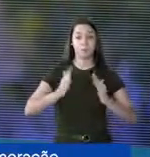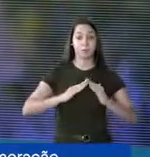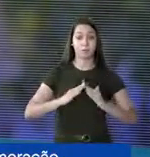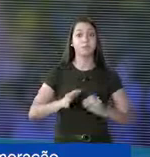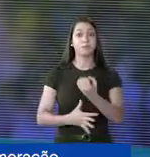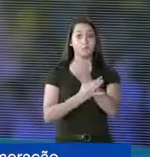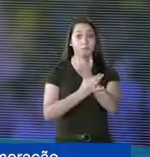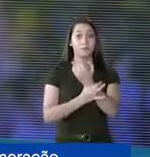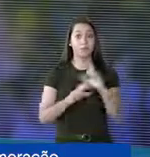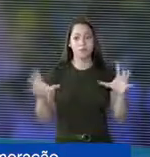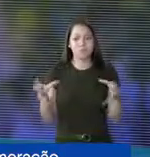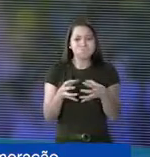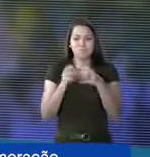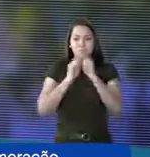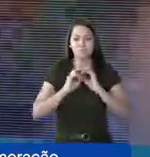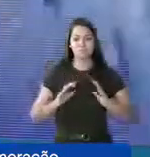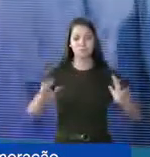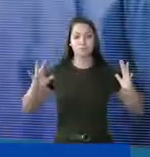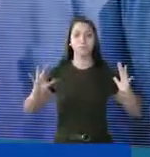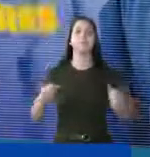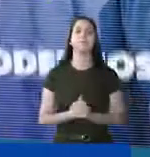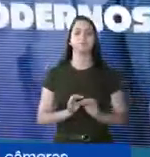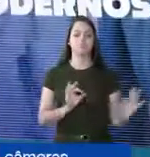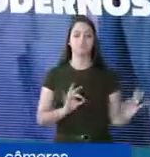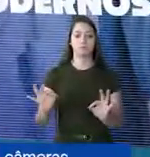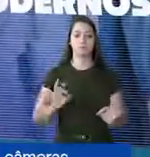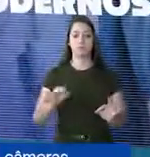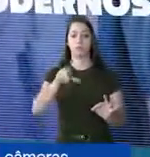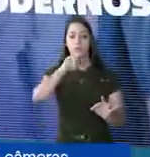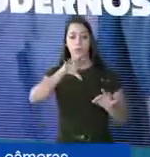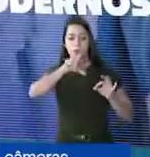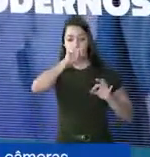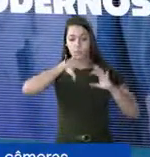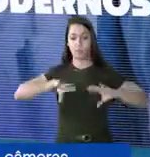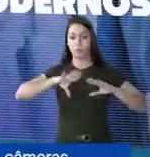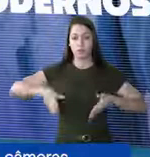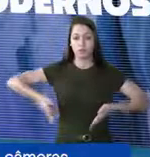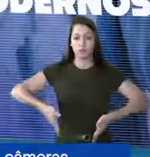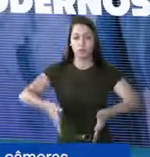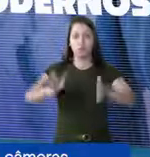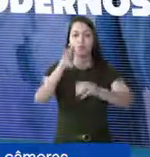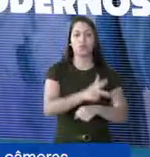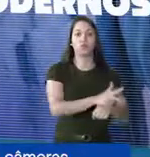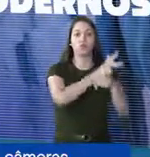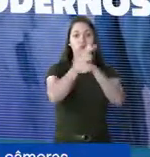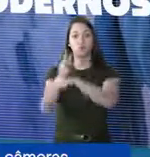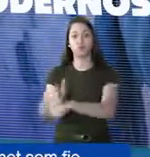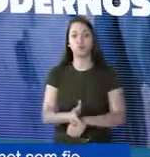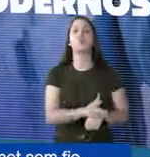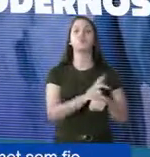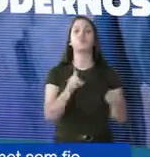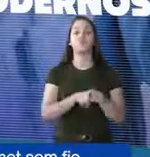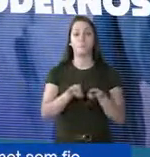casa com qualidade, segurança e baixa aglomeração. Vamos requalificar os parques lineares com iluminação de LED, câmara